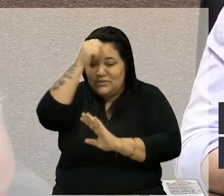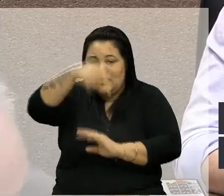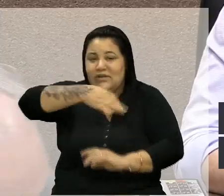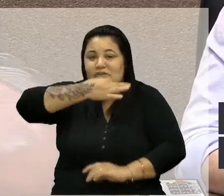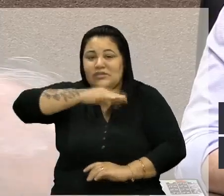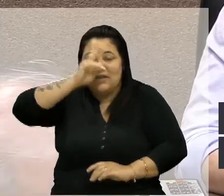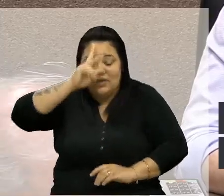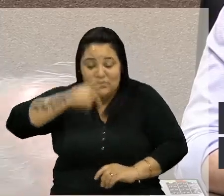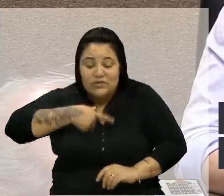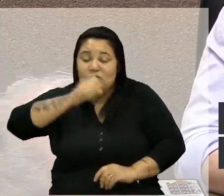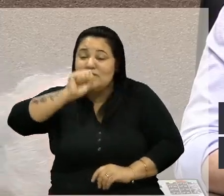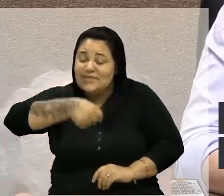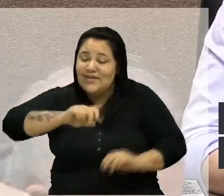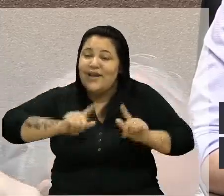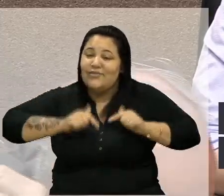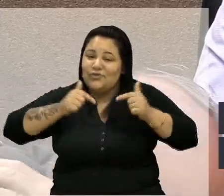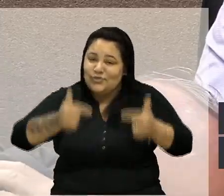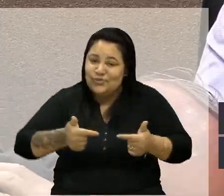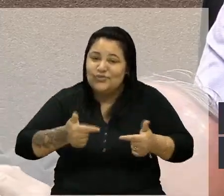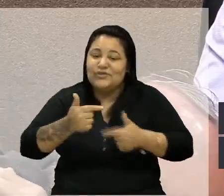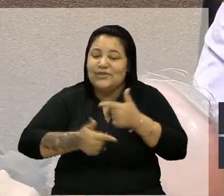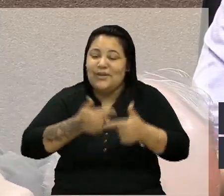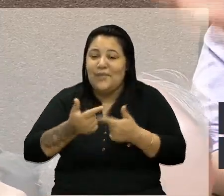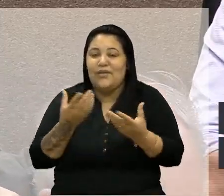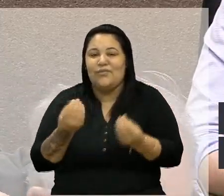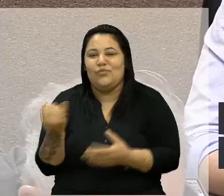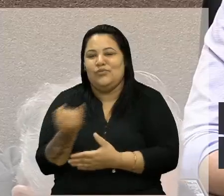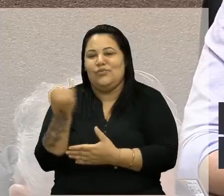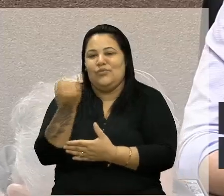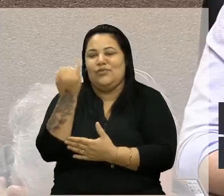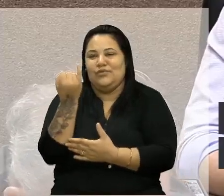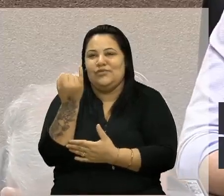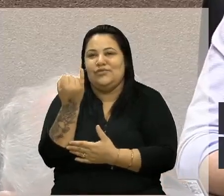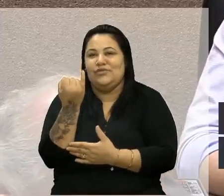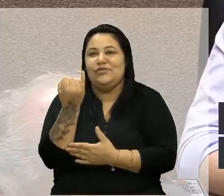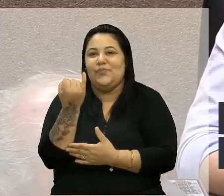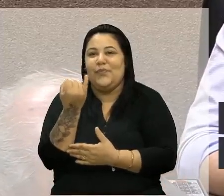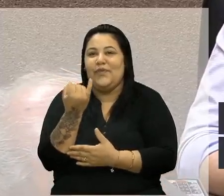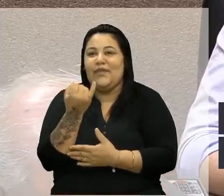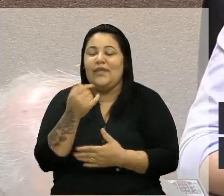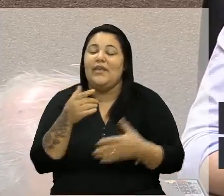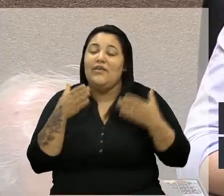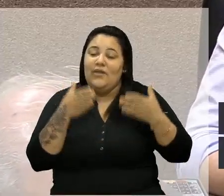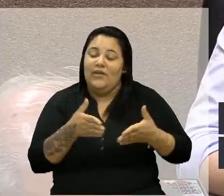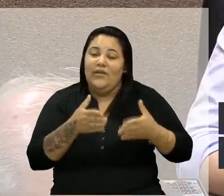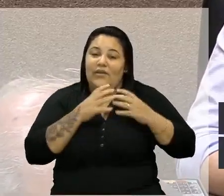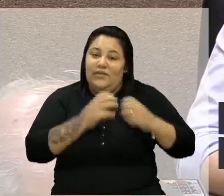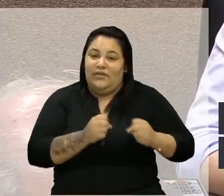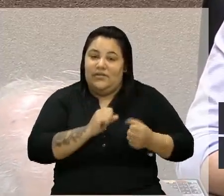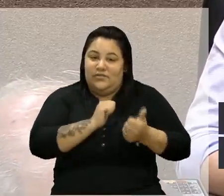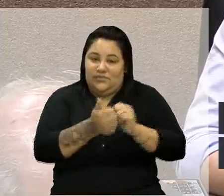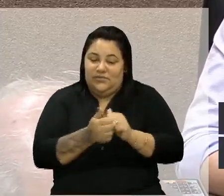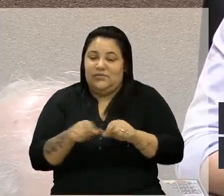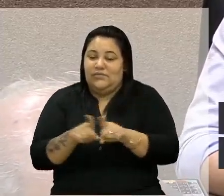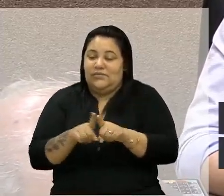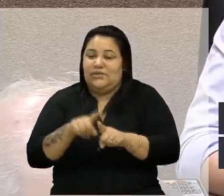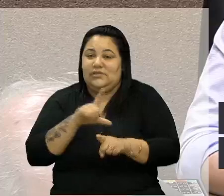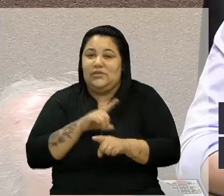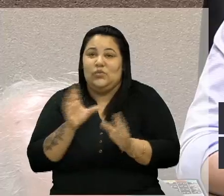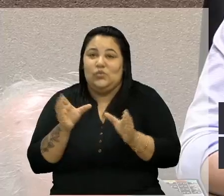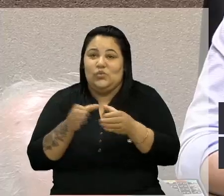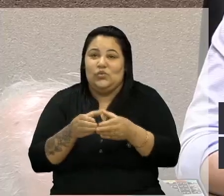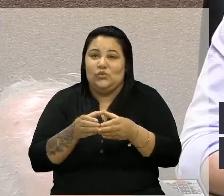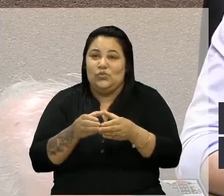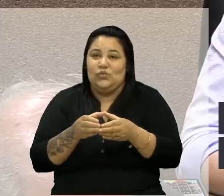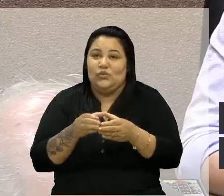reconhecendo essa iniciativa, essa ação tão importante que vem da Secretaria de Esporte e Lazer, que tem uma equipe incrível, né, e hoje eu vou ter,